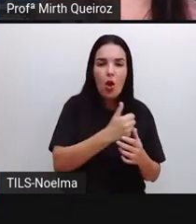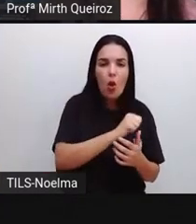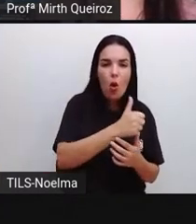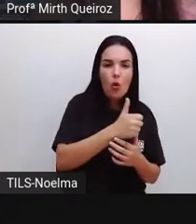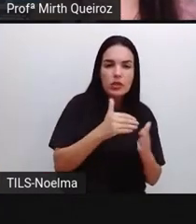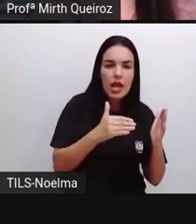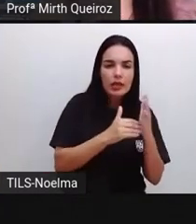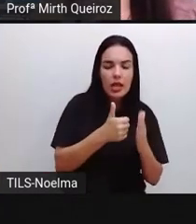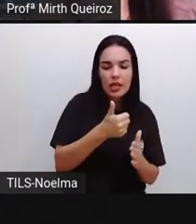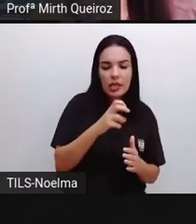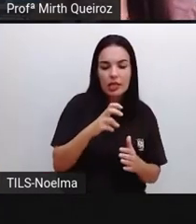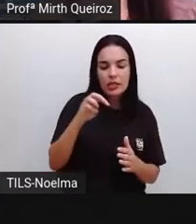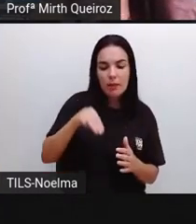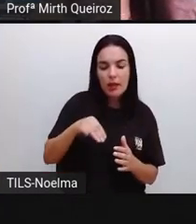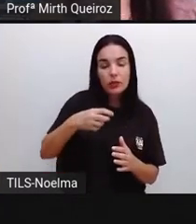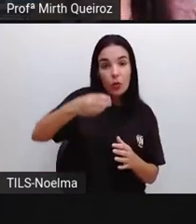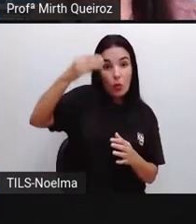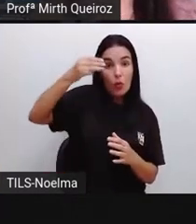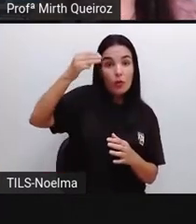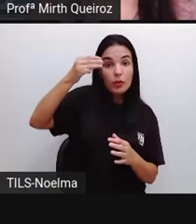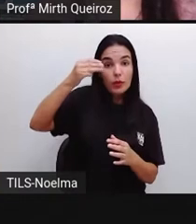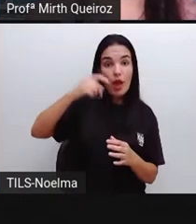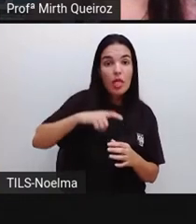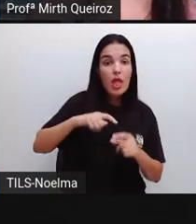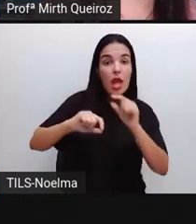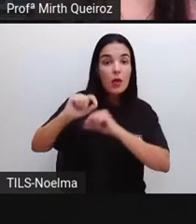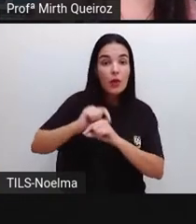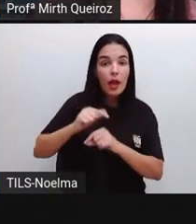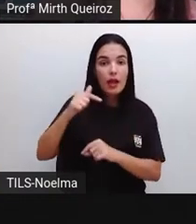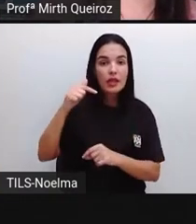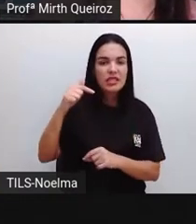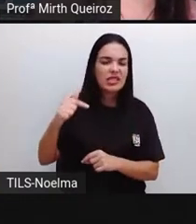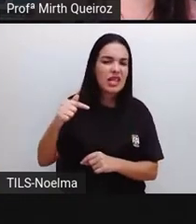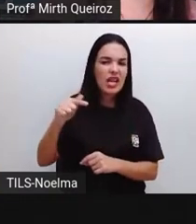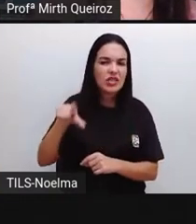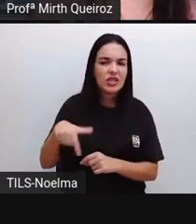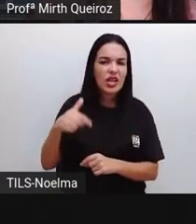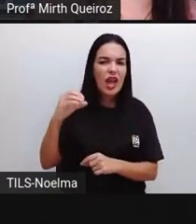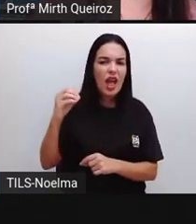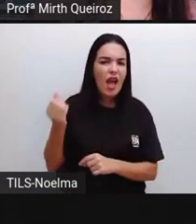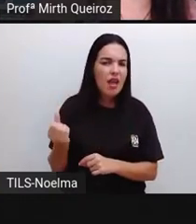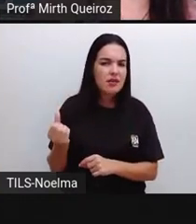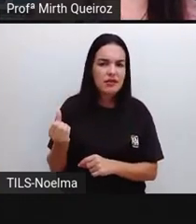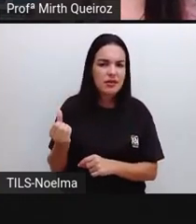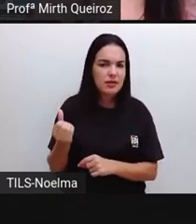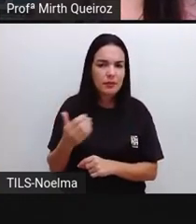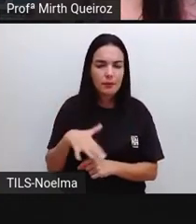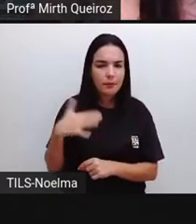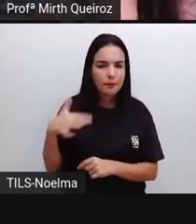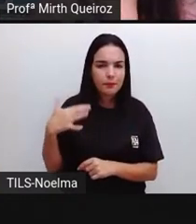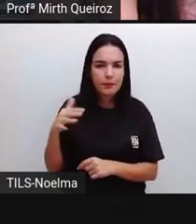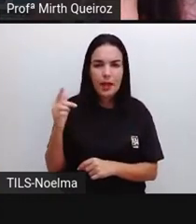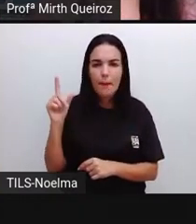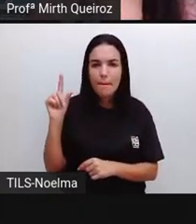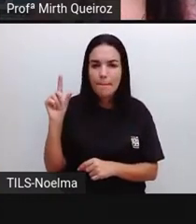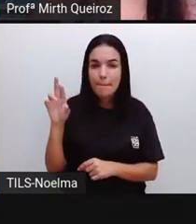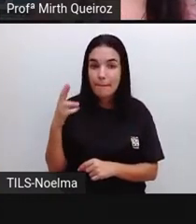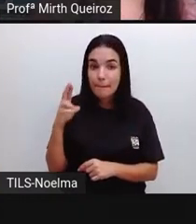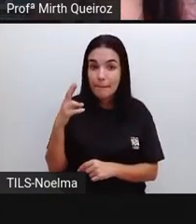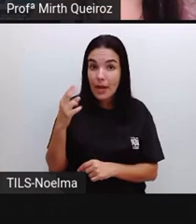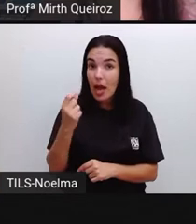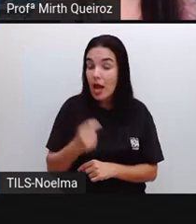11 a 15 metros cúbicos, aí, se pagaria R$,06 por